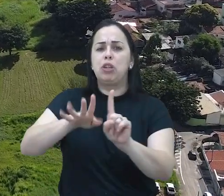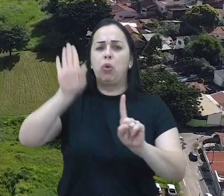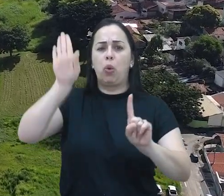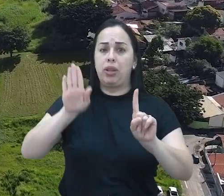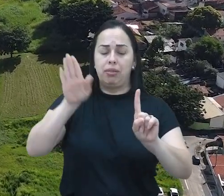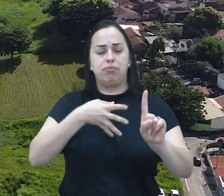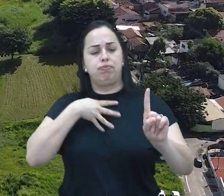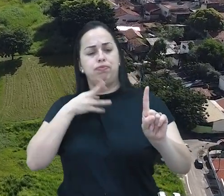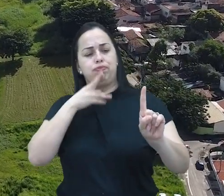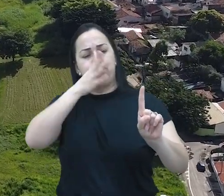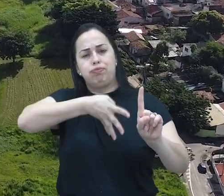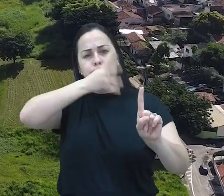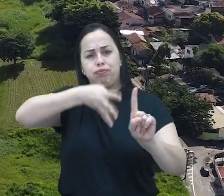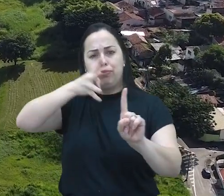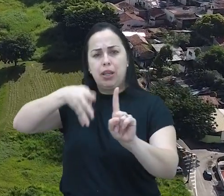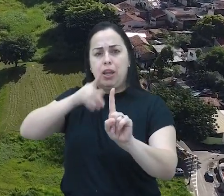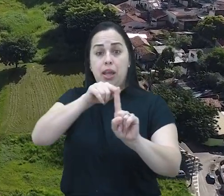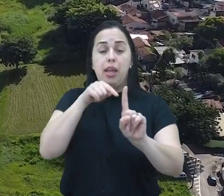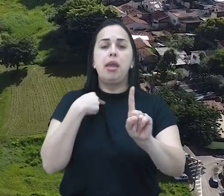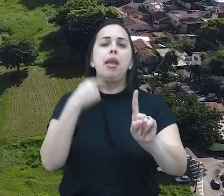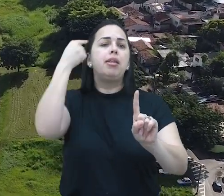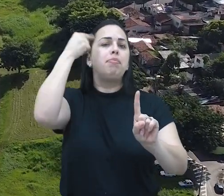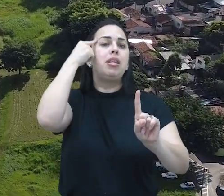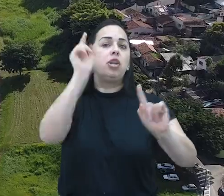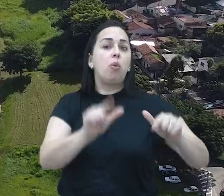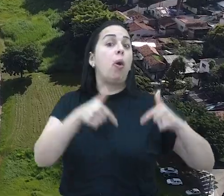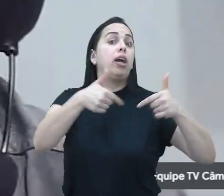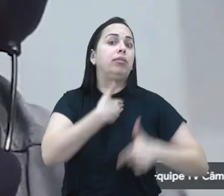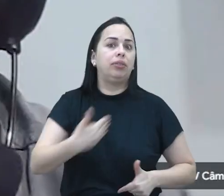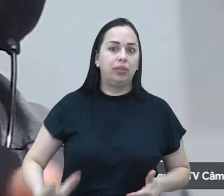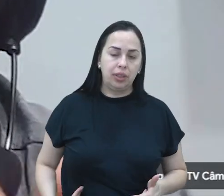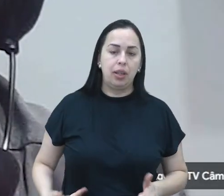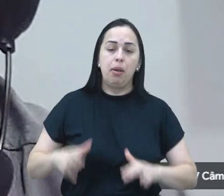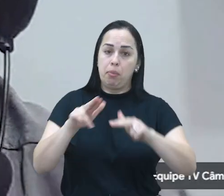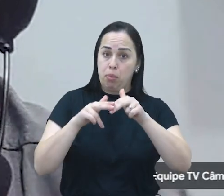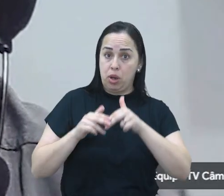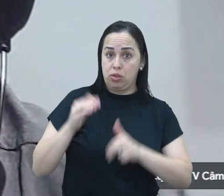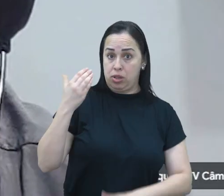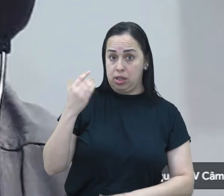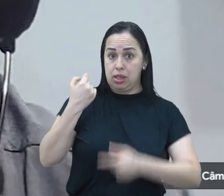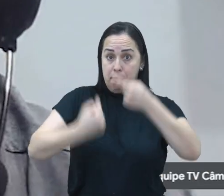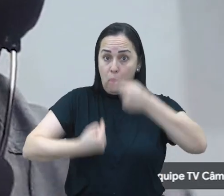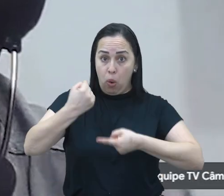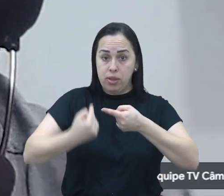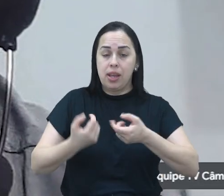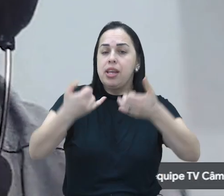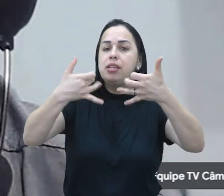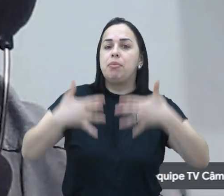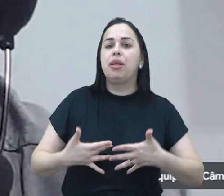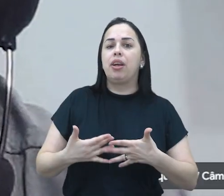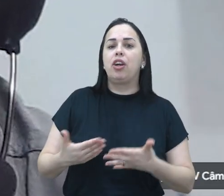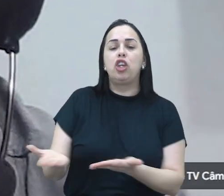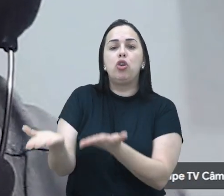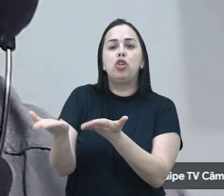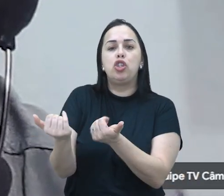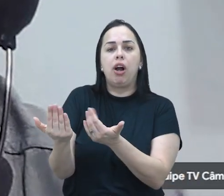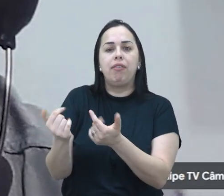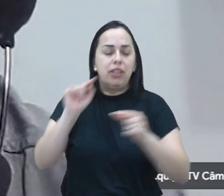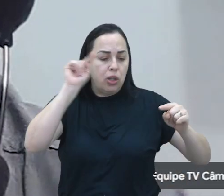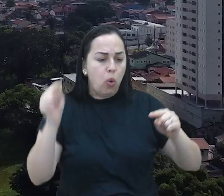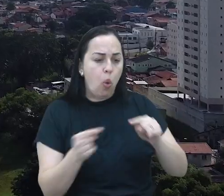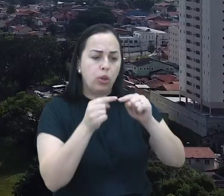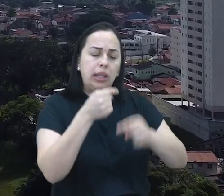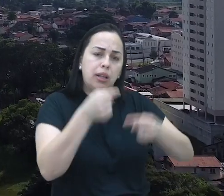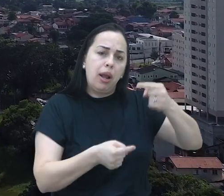representante que atua na construção de políticas públicas. Este cientista político explica que o jovem conectado à